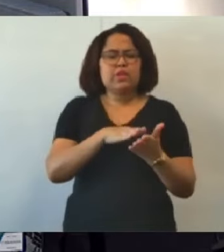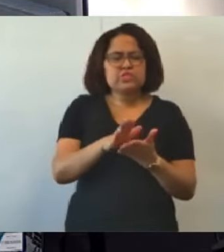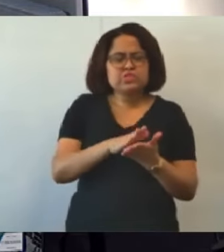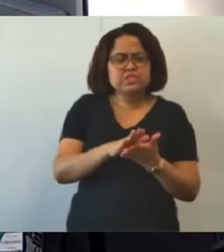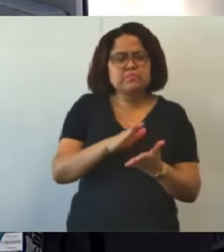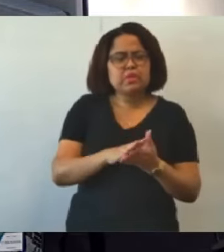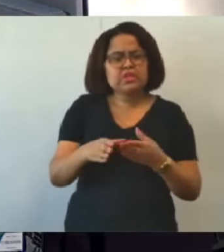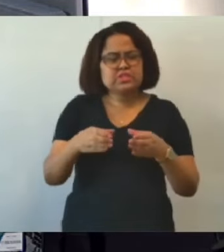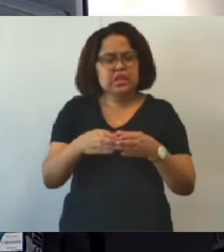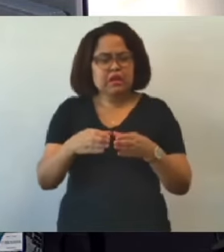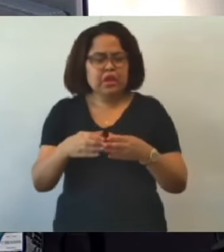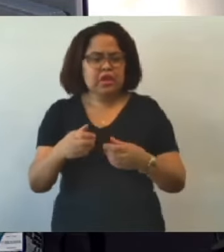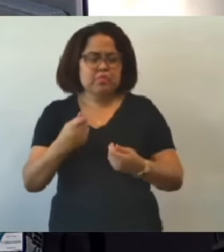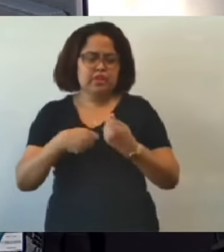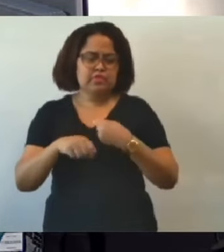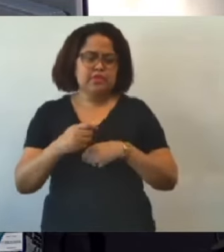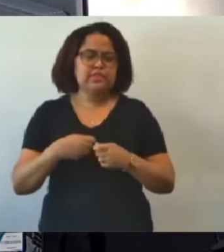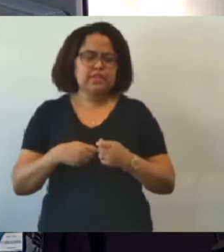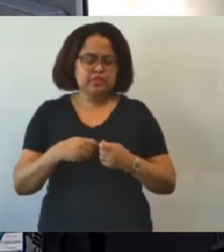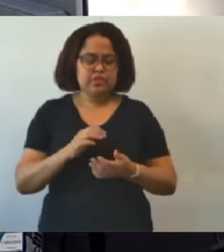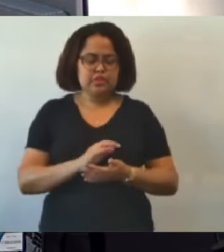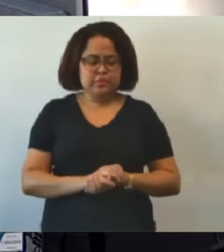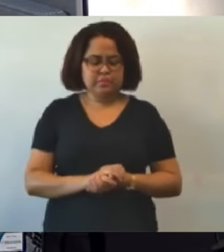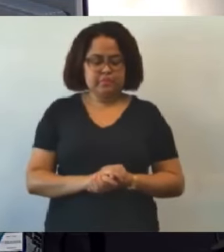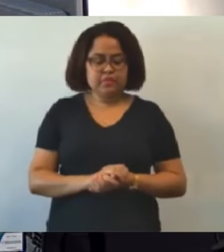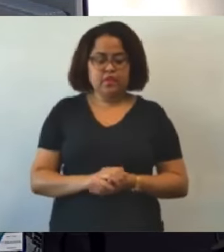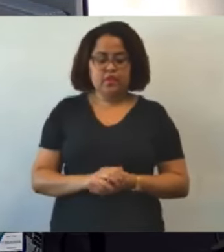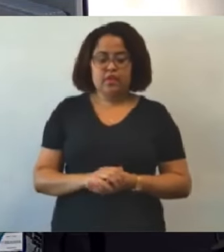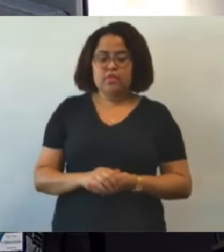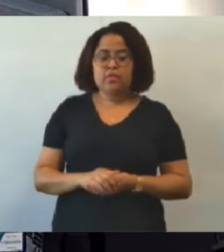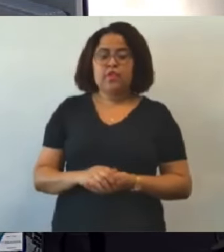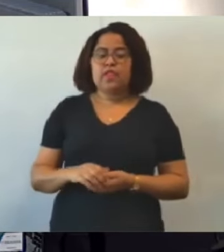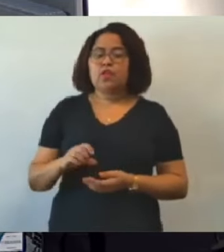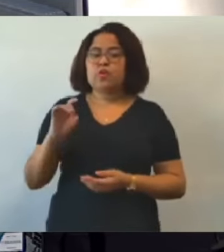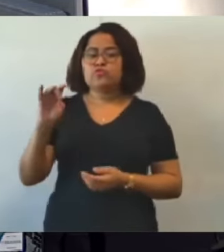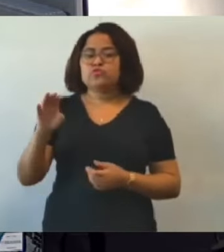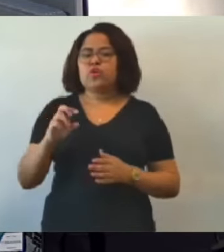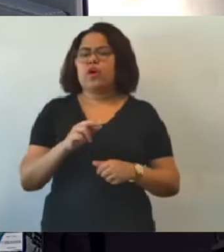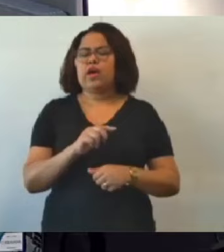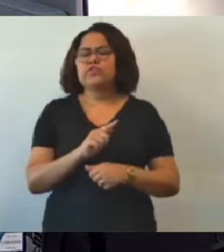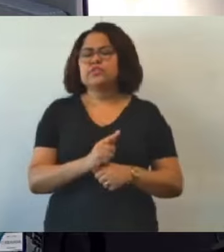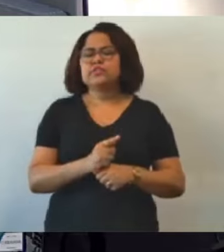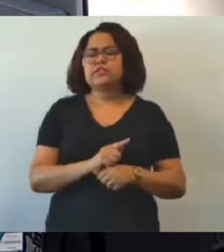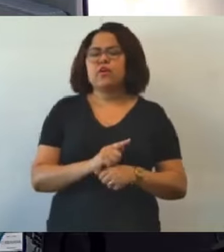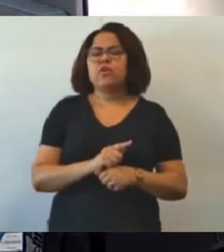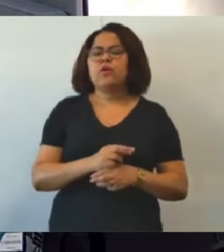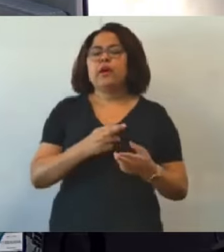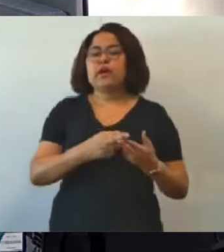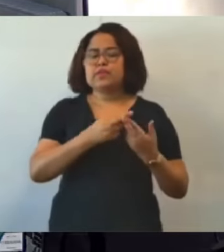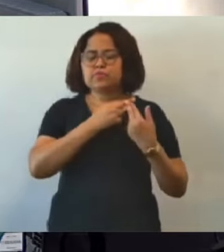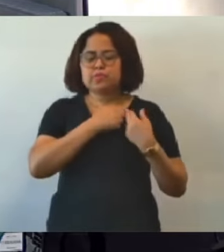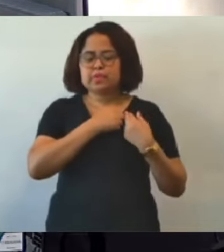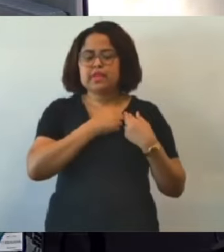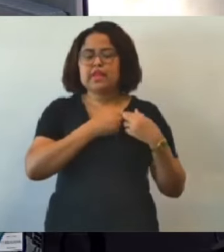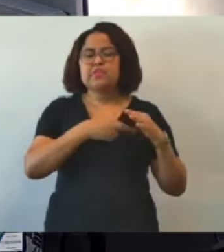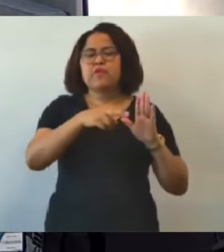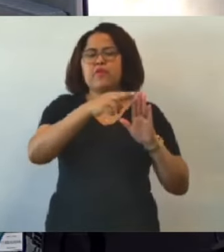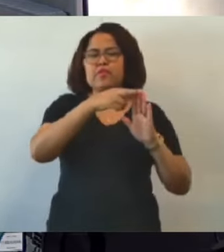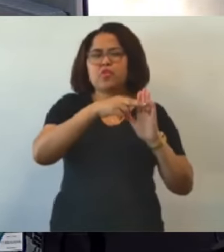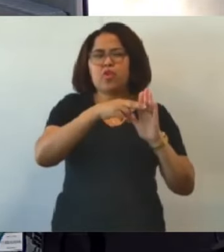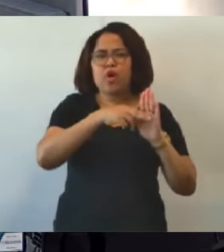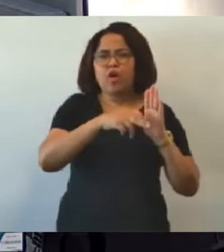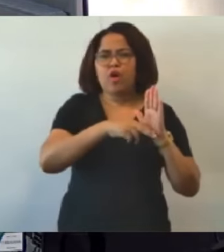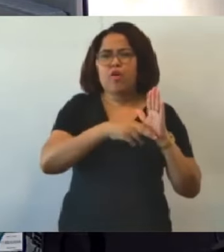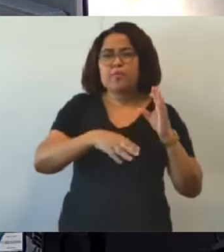ela delega aos municípios não apenas a gestão, mas também a responsabilidade de estabelecer normas complementares